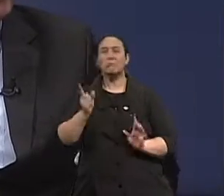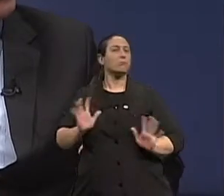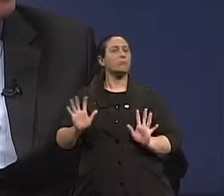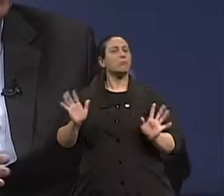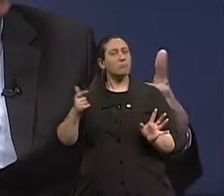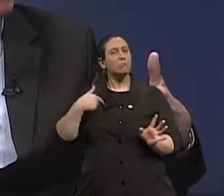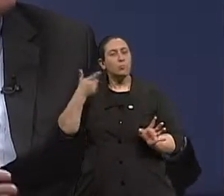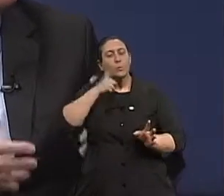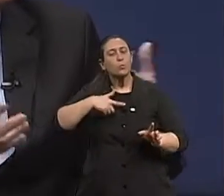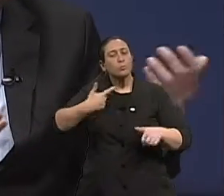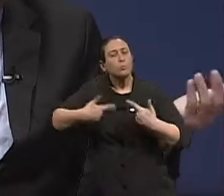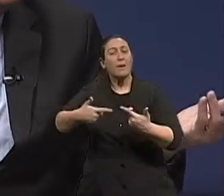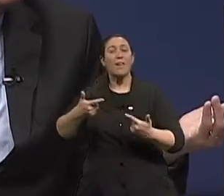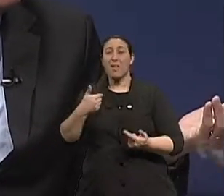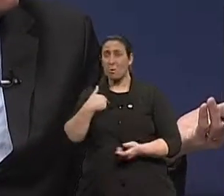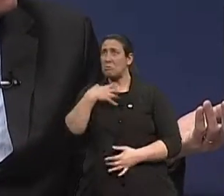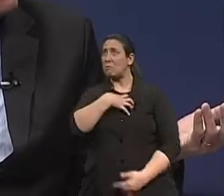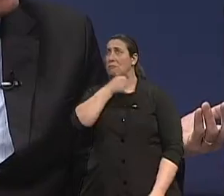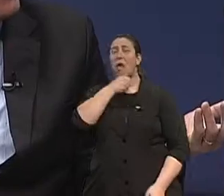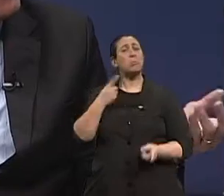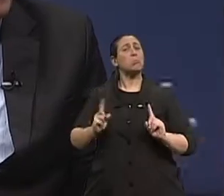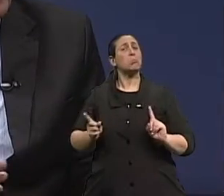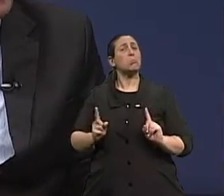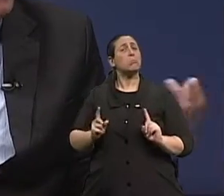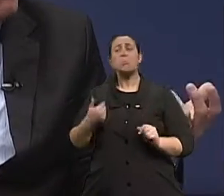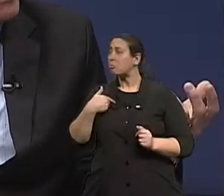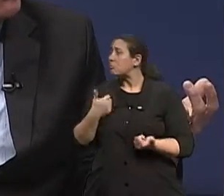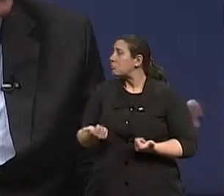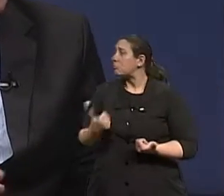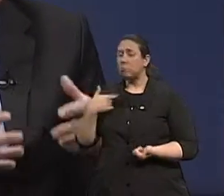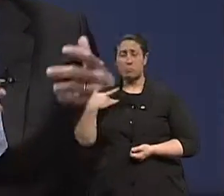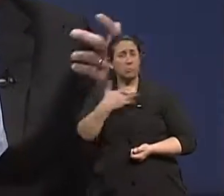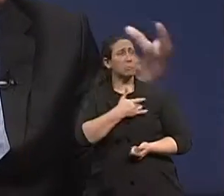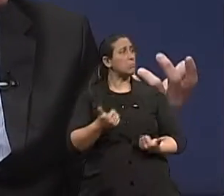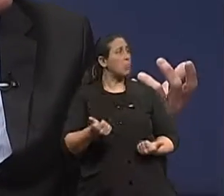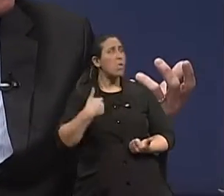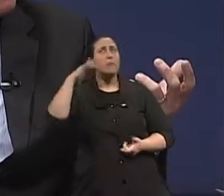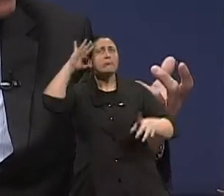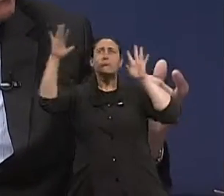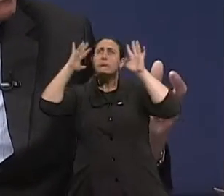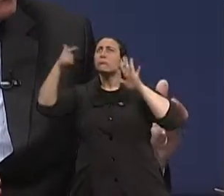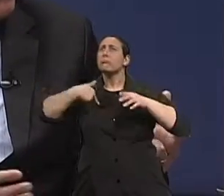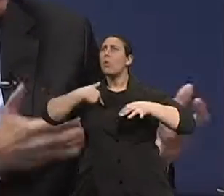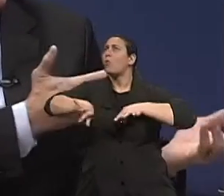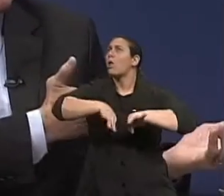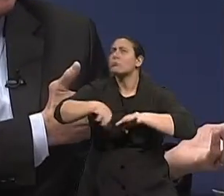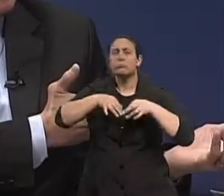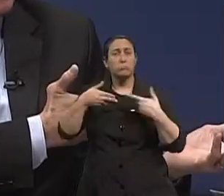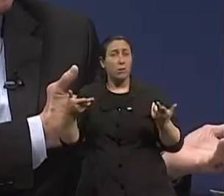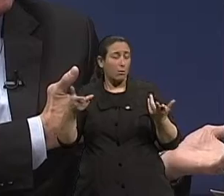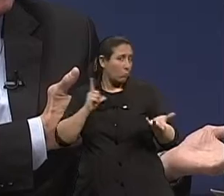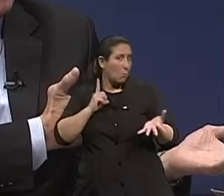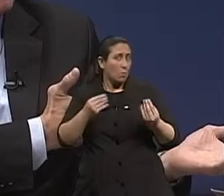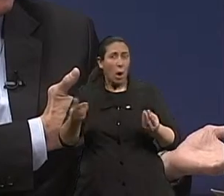passaram aqui nesse programa, disseram, eu não me sinto velho. Exatamente. Não é? Eu não estou me sentindo velho. Eu estou cheio de planos, não é? Eu agora tenho uma